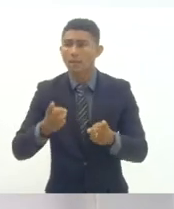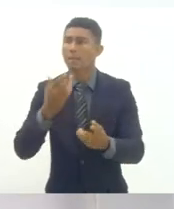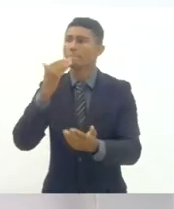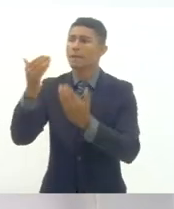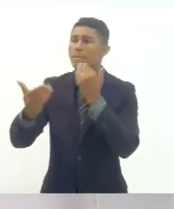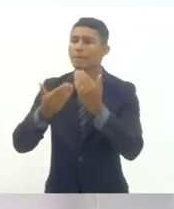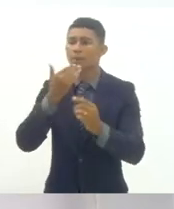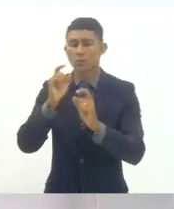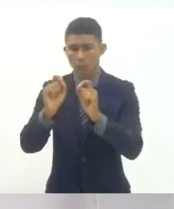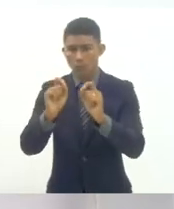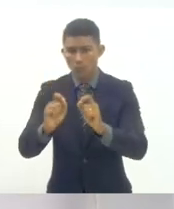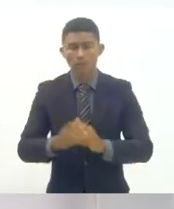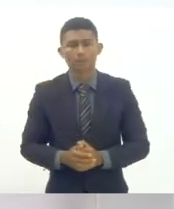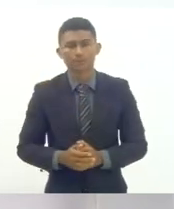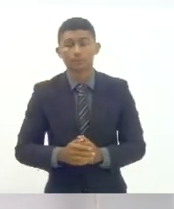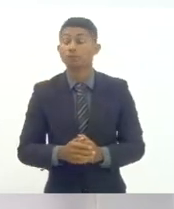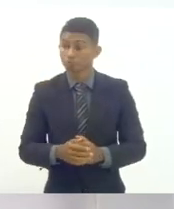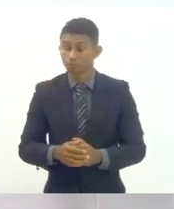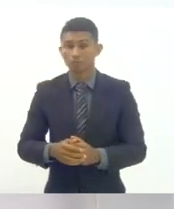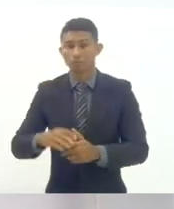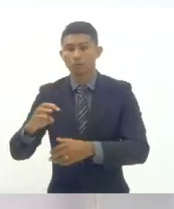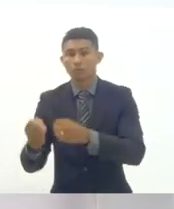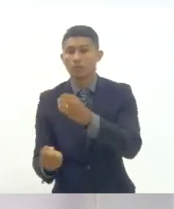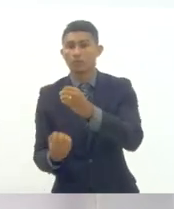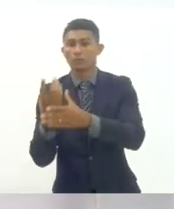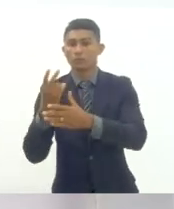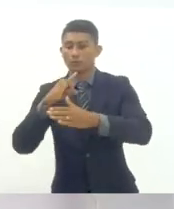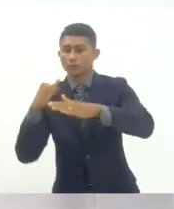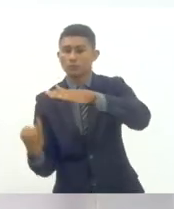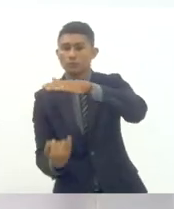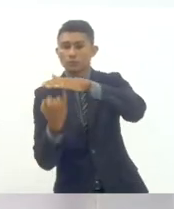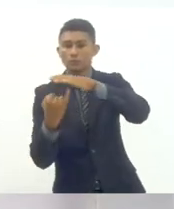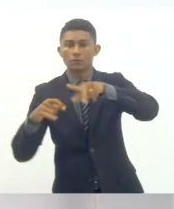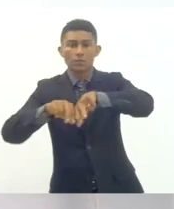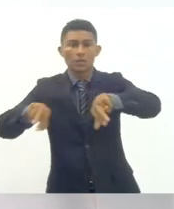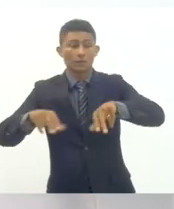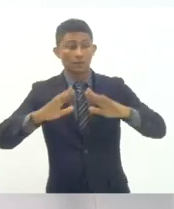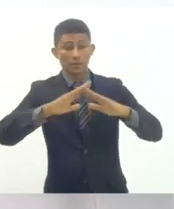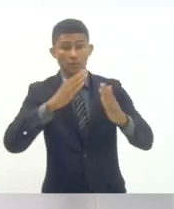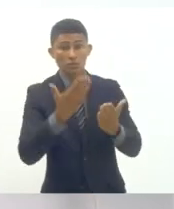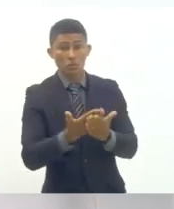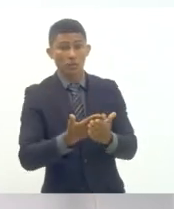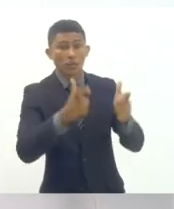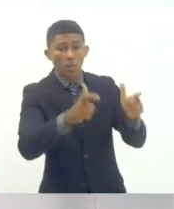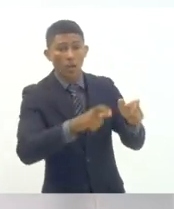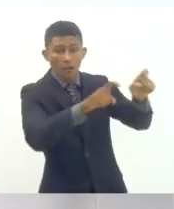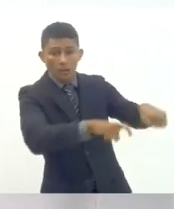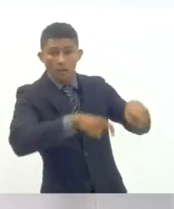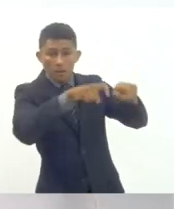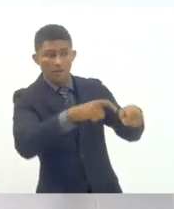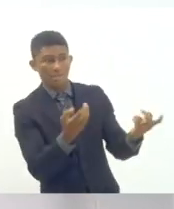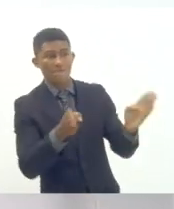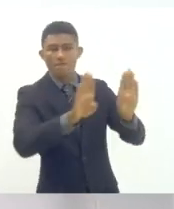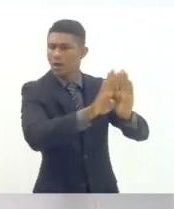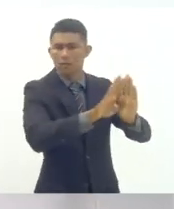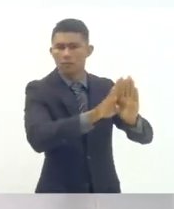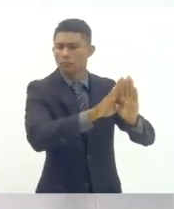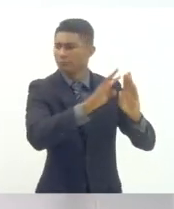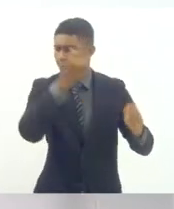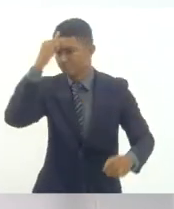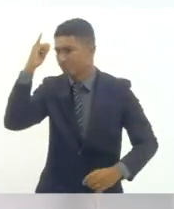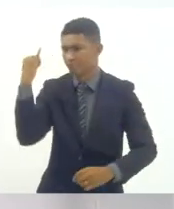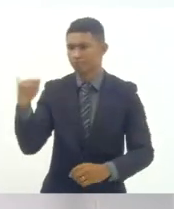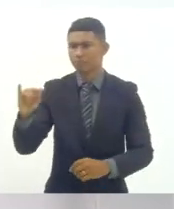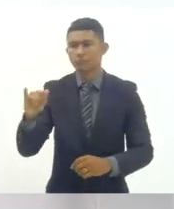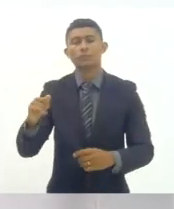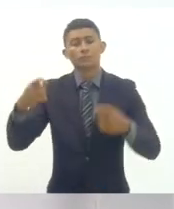mecanismos institucionais contra o fechamento de escolas do campo garantindo o acesso à educação do